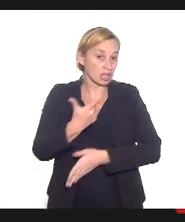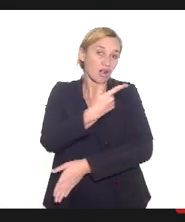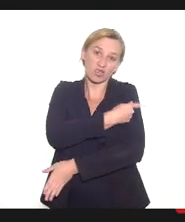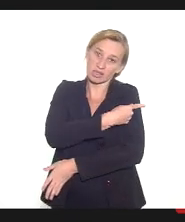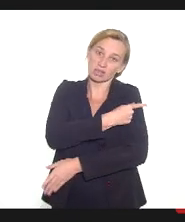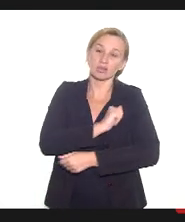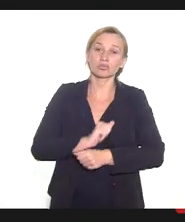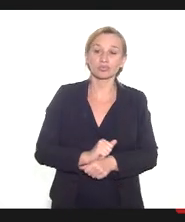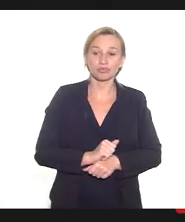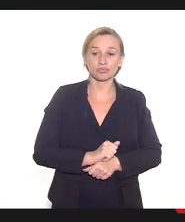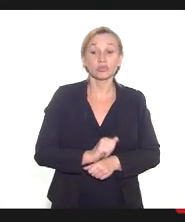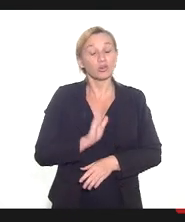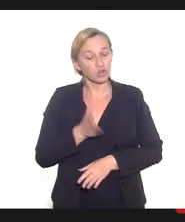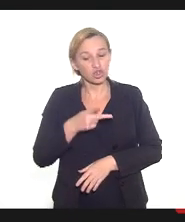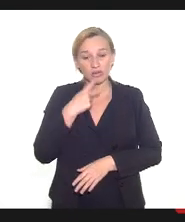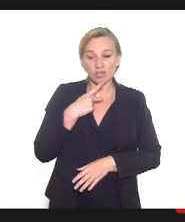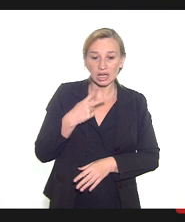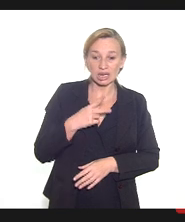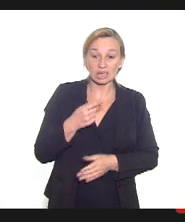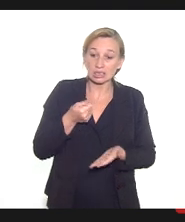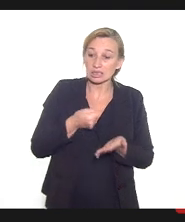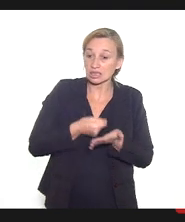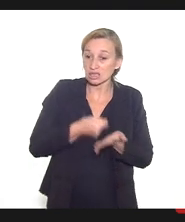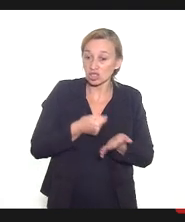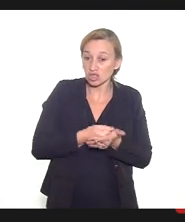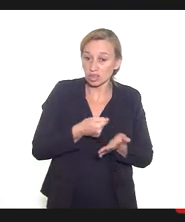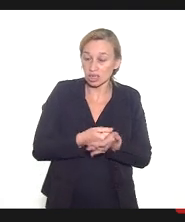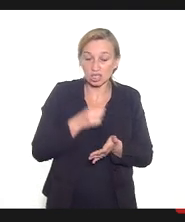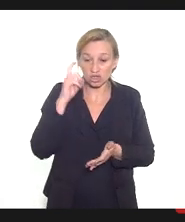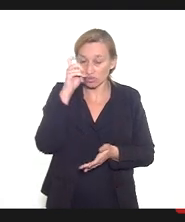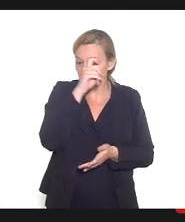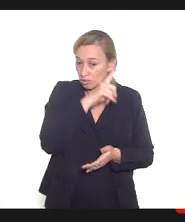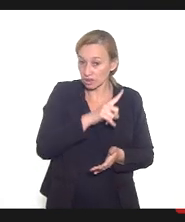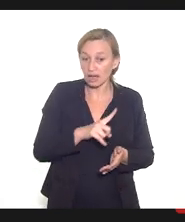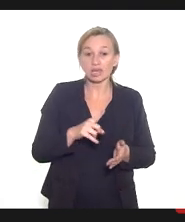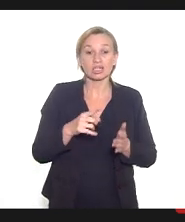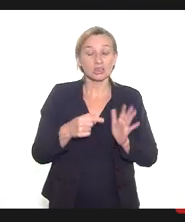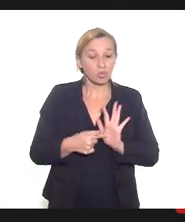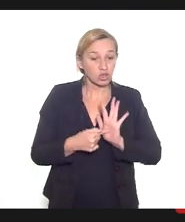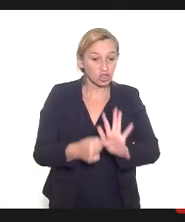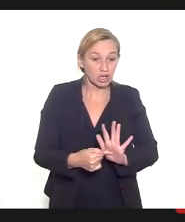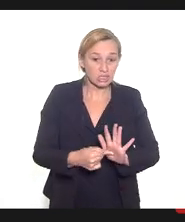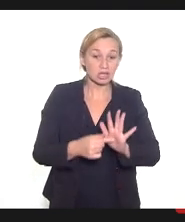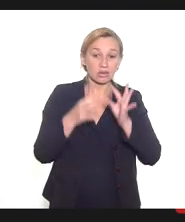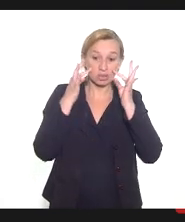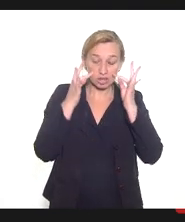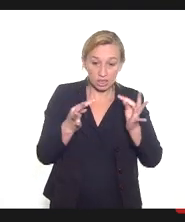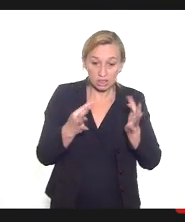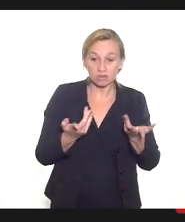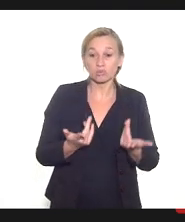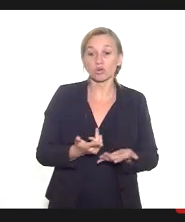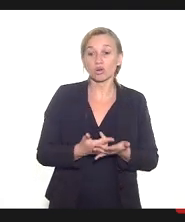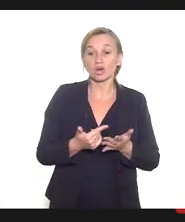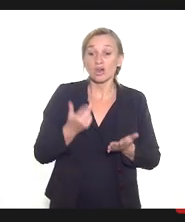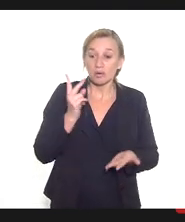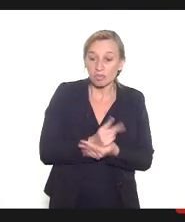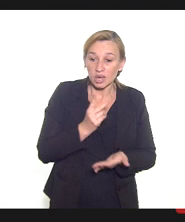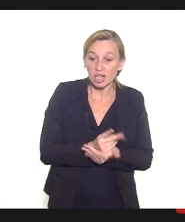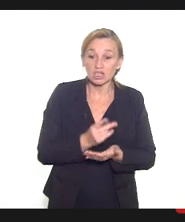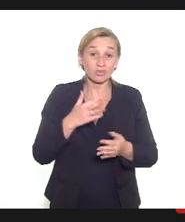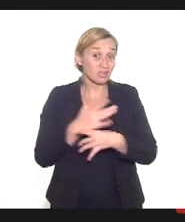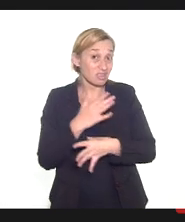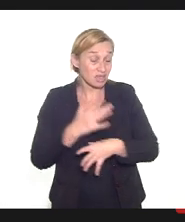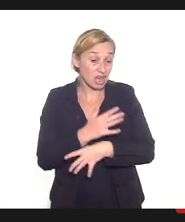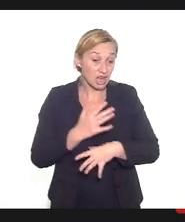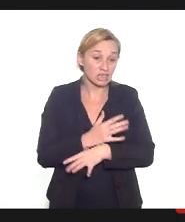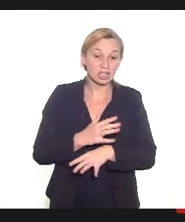vacinação. E, como eu já disse, essas exigências burocráticas de atestados e prescrição, mesmo que cidades e estados